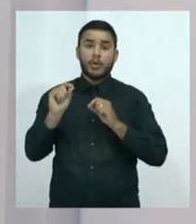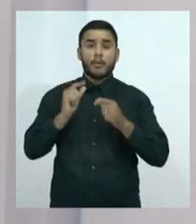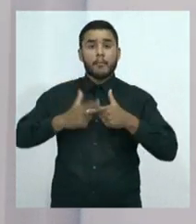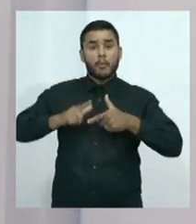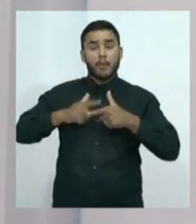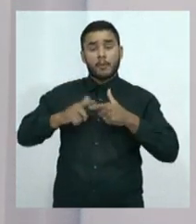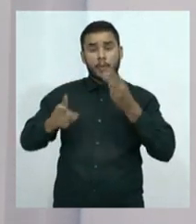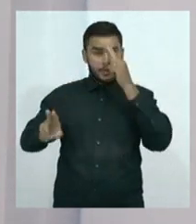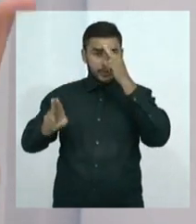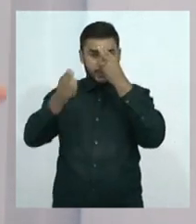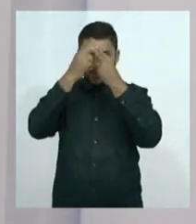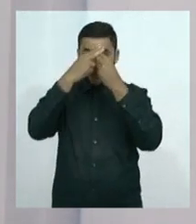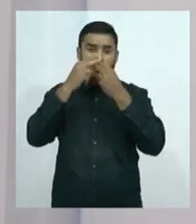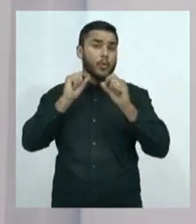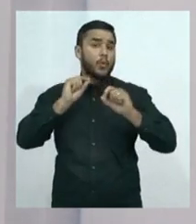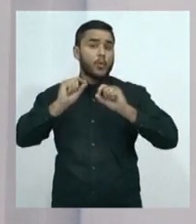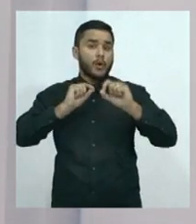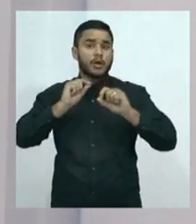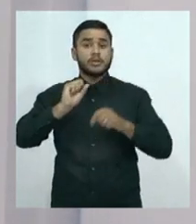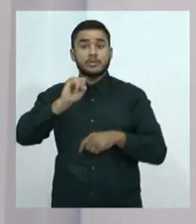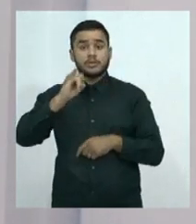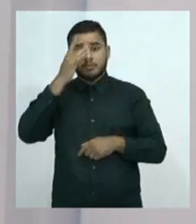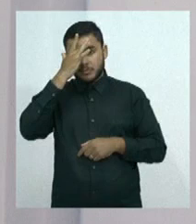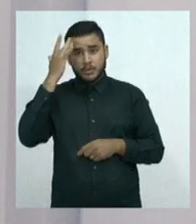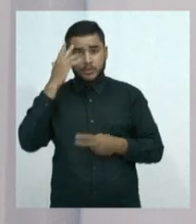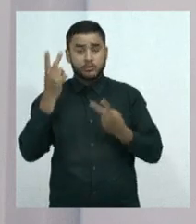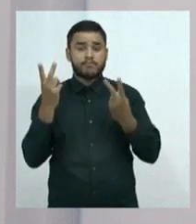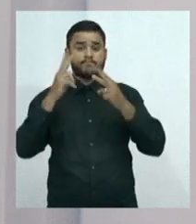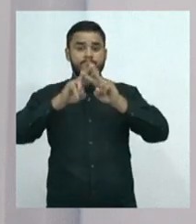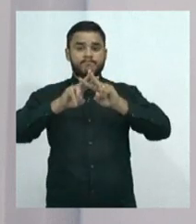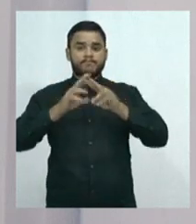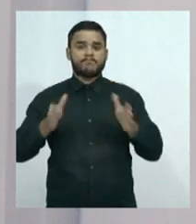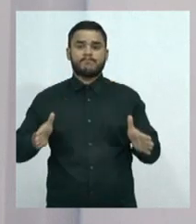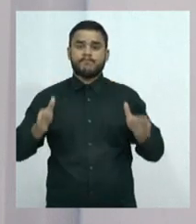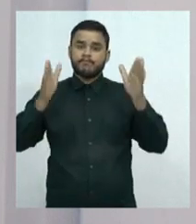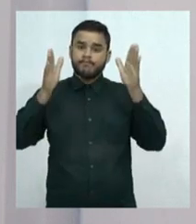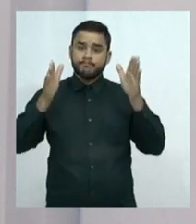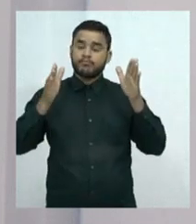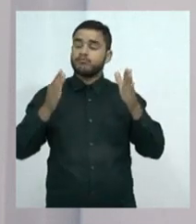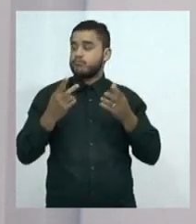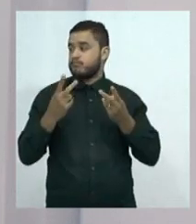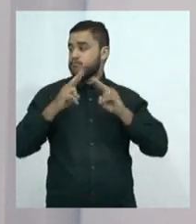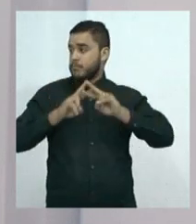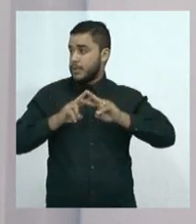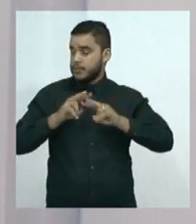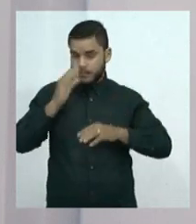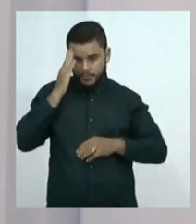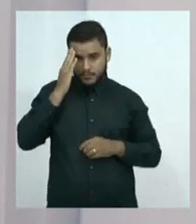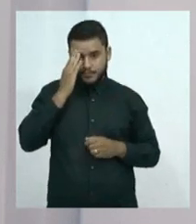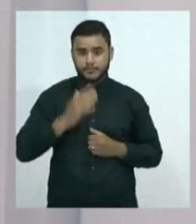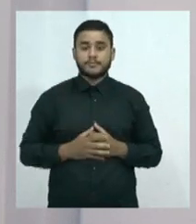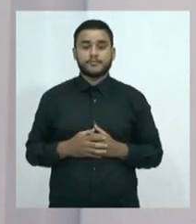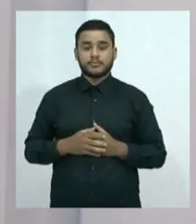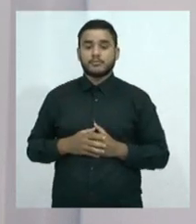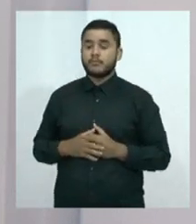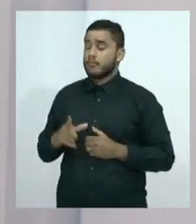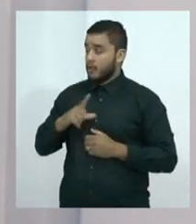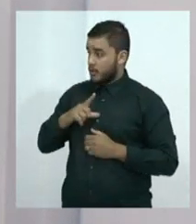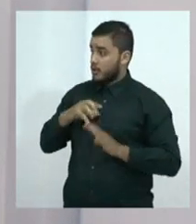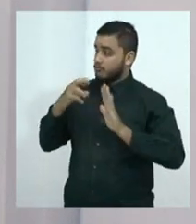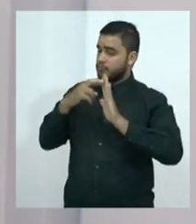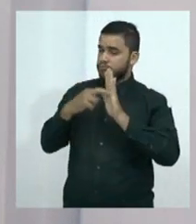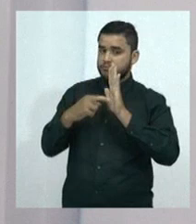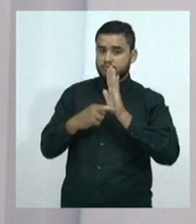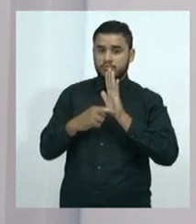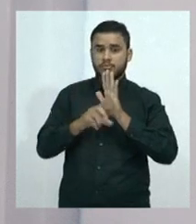que cada vez mais vem aumentando, a discussão sobre a reforma que aconteceu esse ano na Lei de Drogas, que é a 11